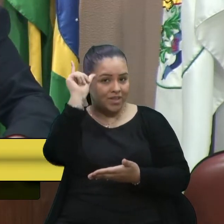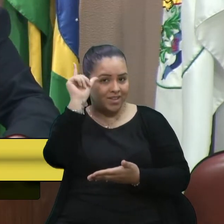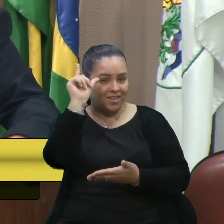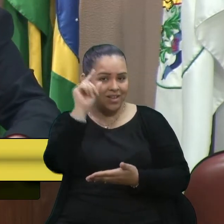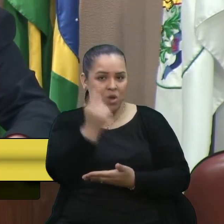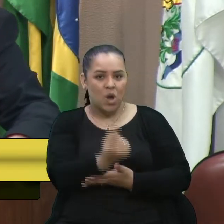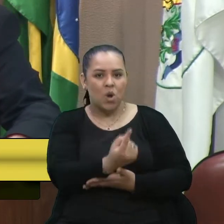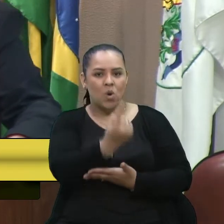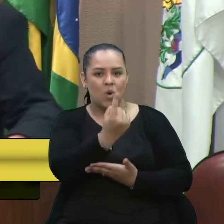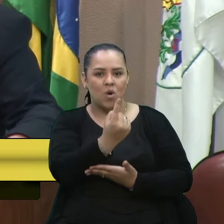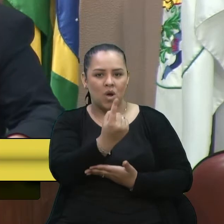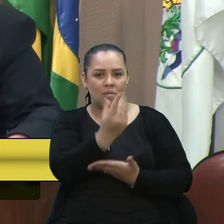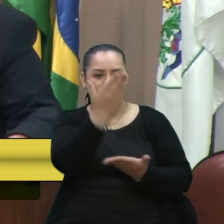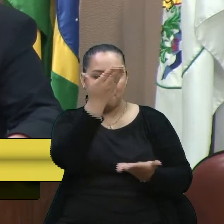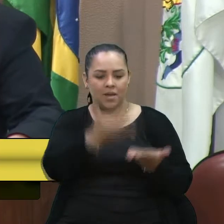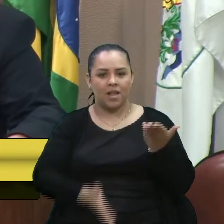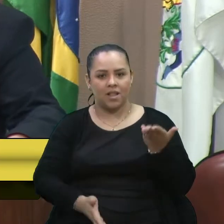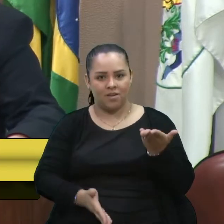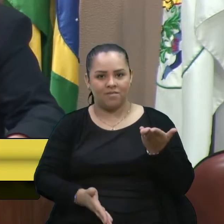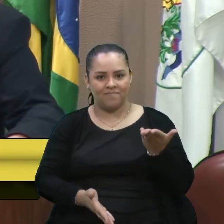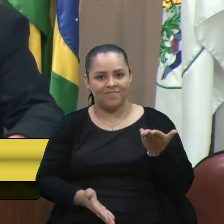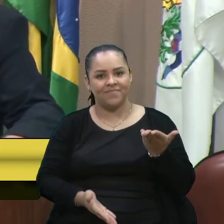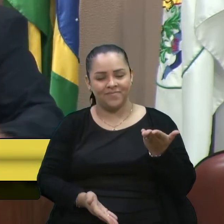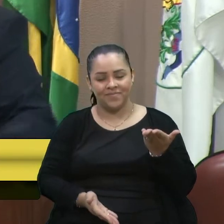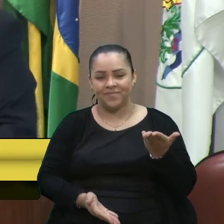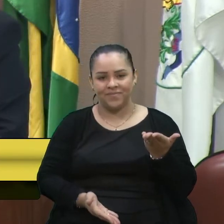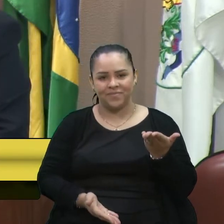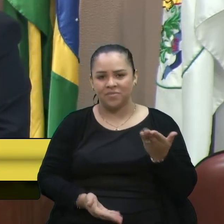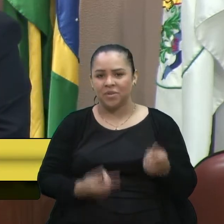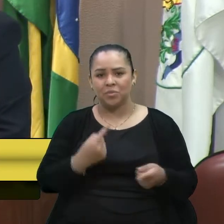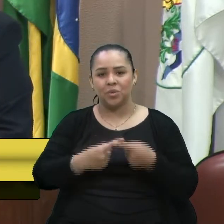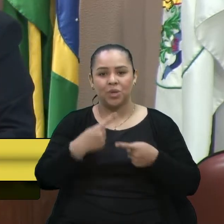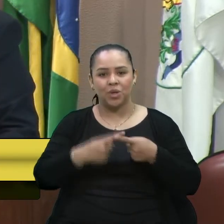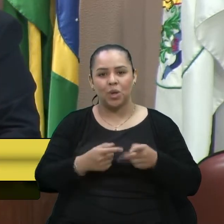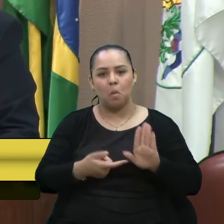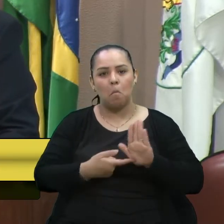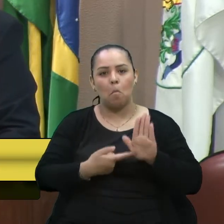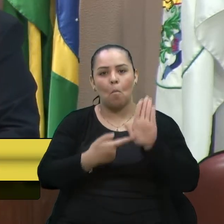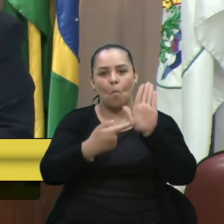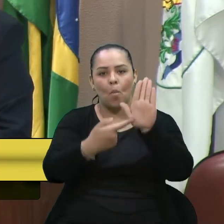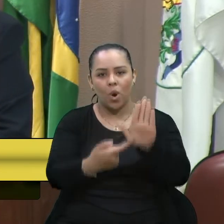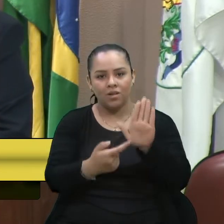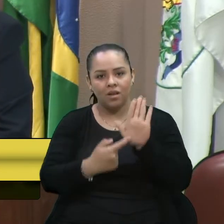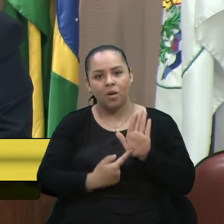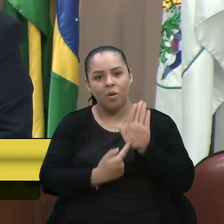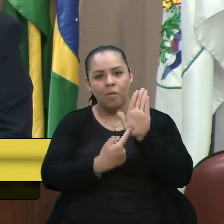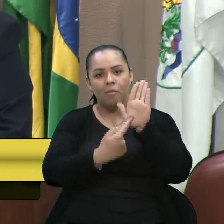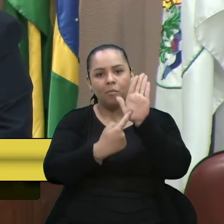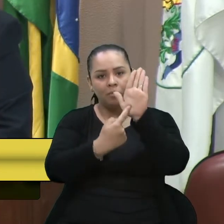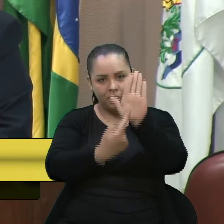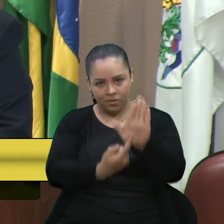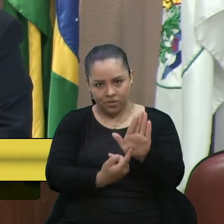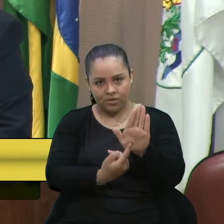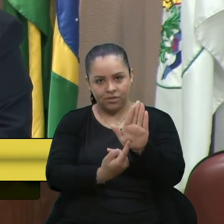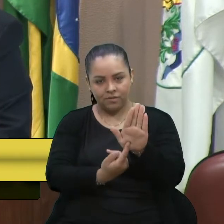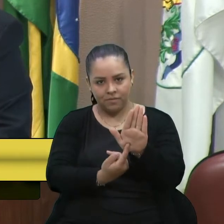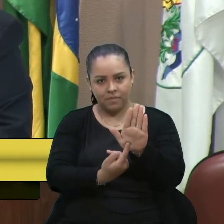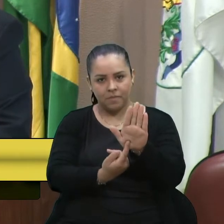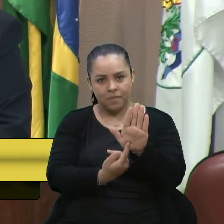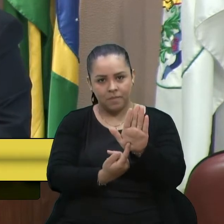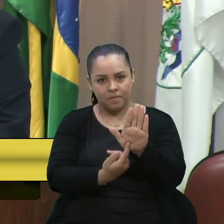derrubada. Foi derrubada. Então, assim, porque mostra, mostra o trabalho